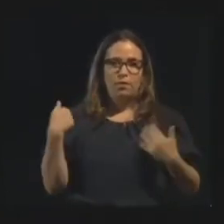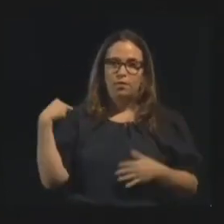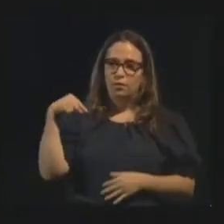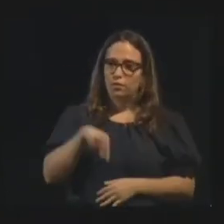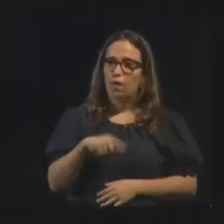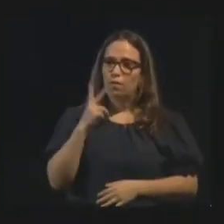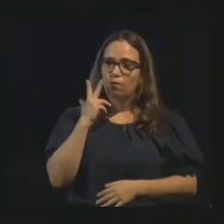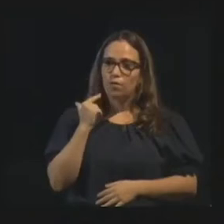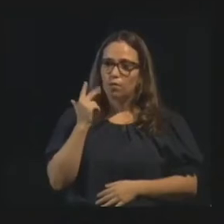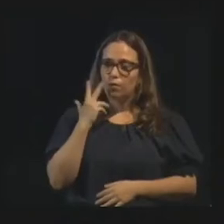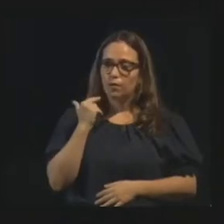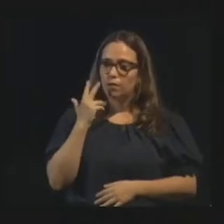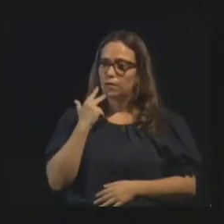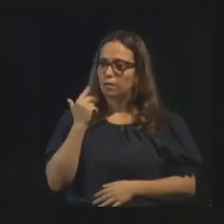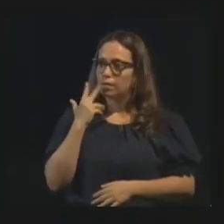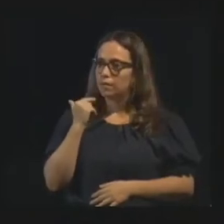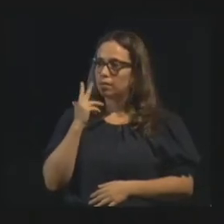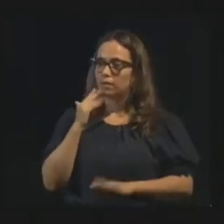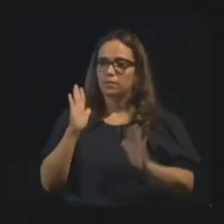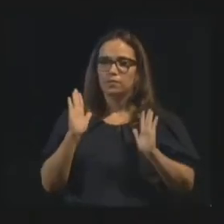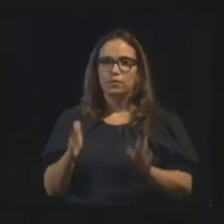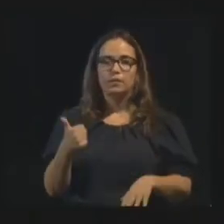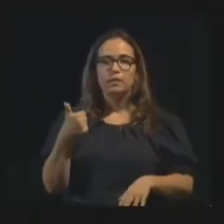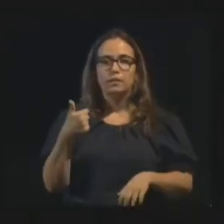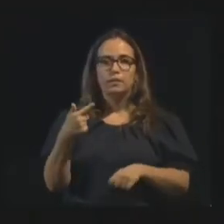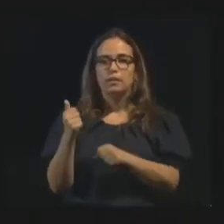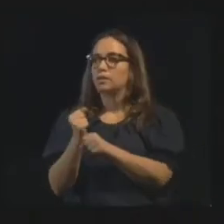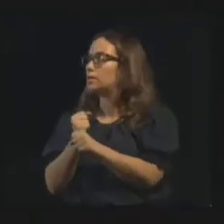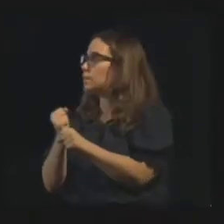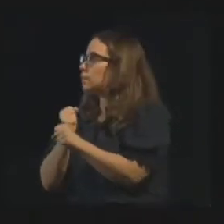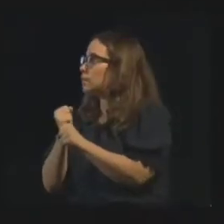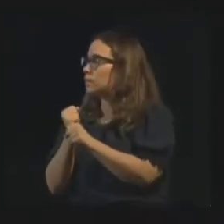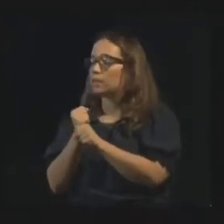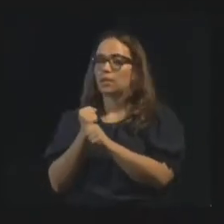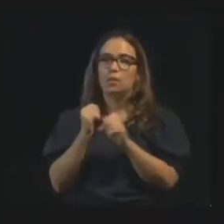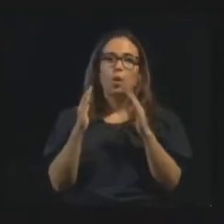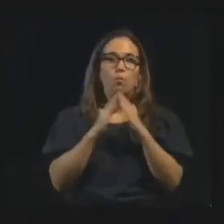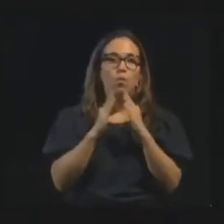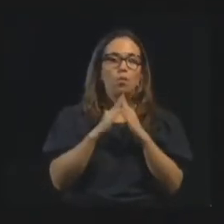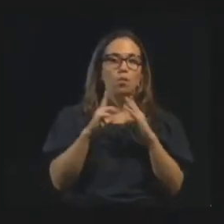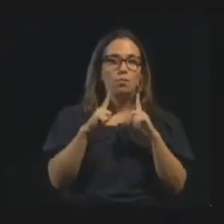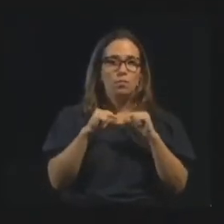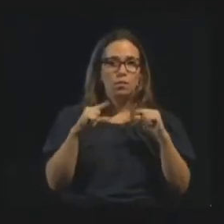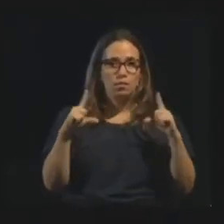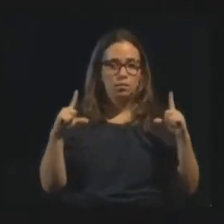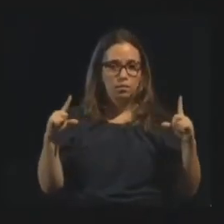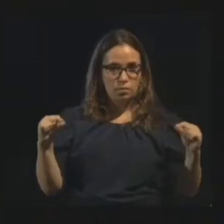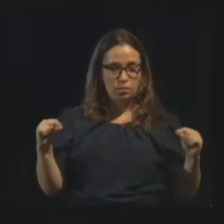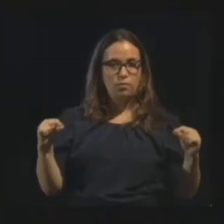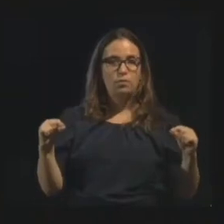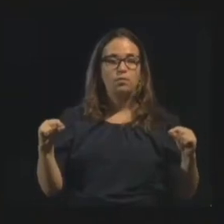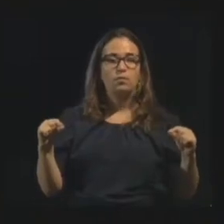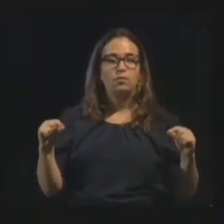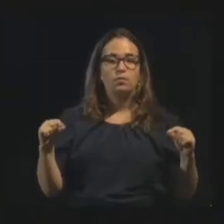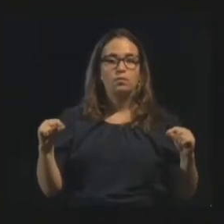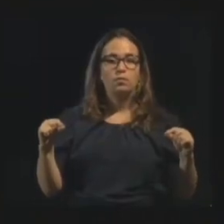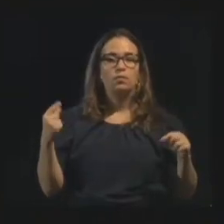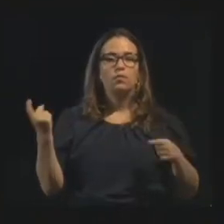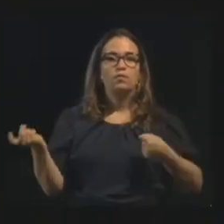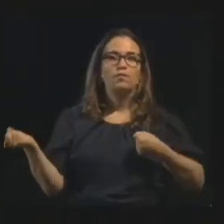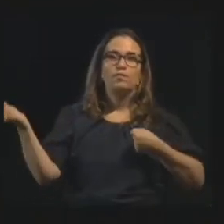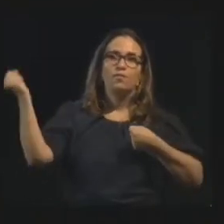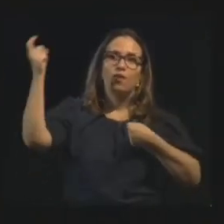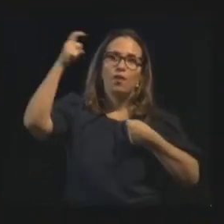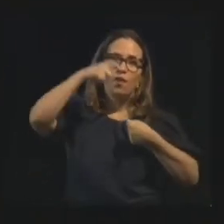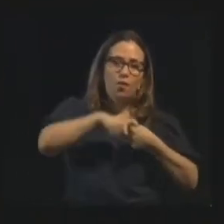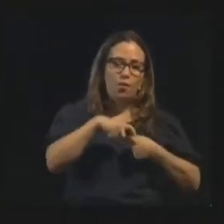novamente. Depois de 17 anos morando em Brasília, o filho ingrato retorna